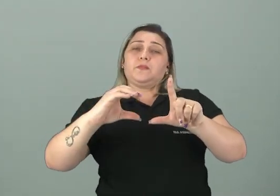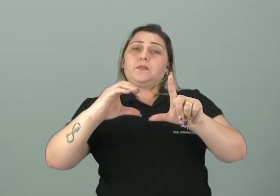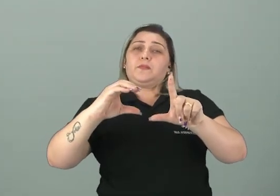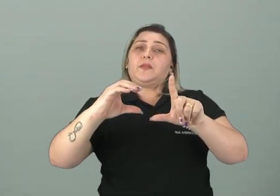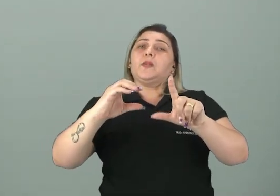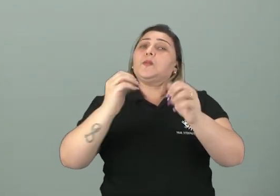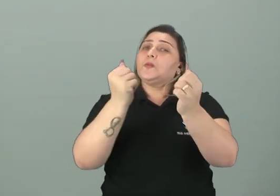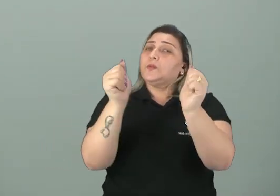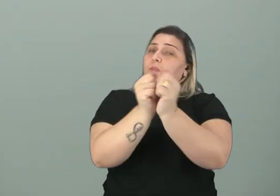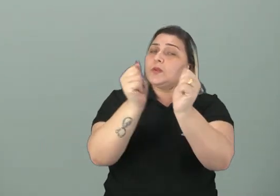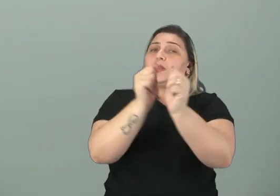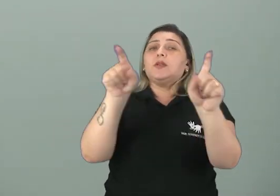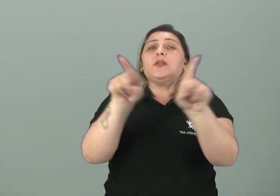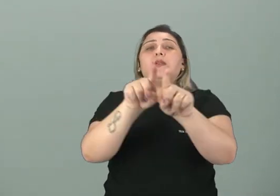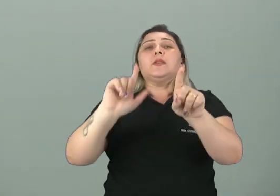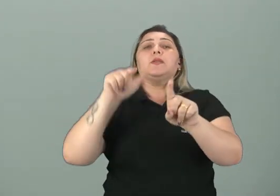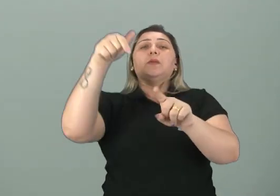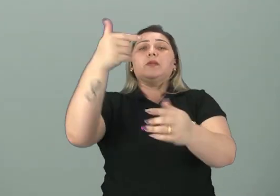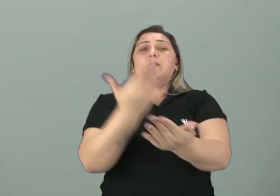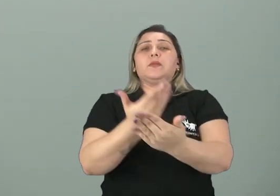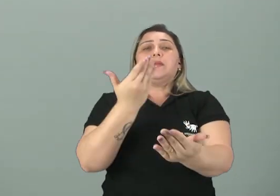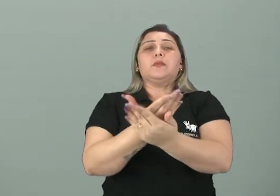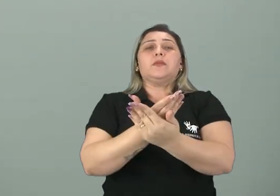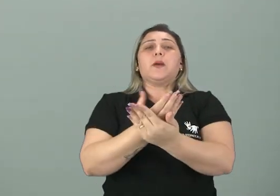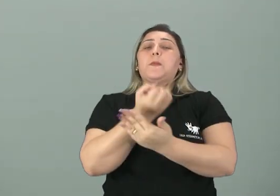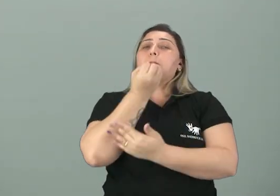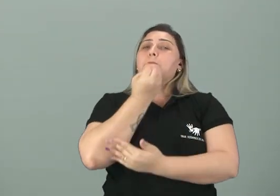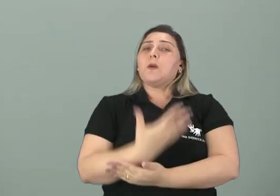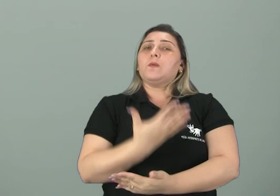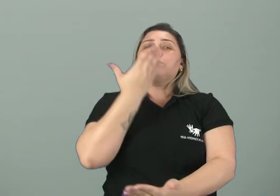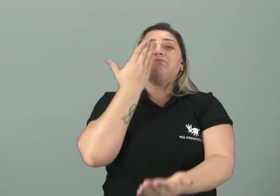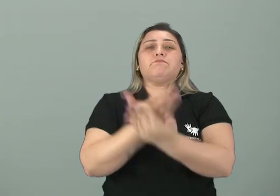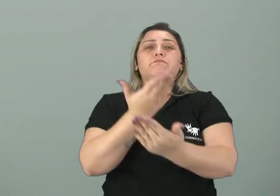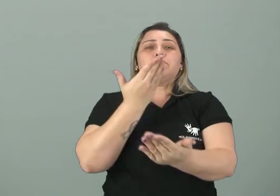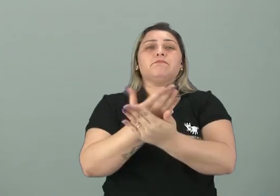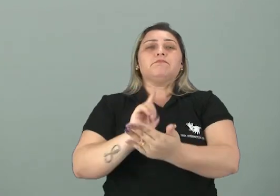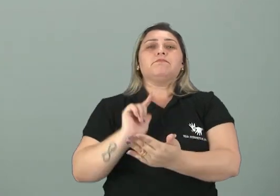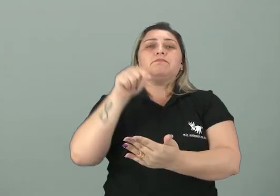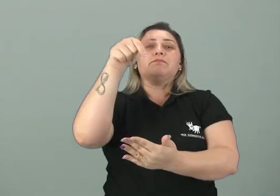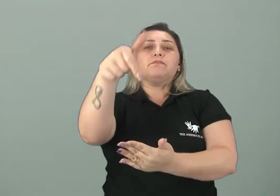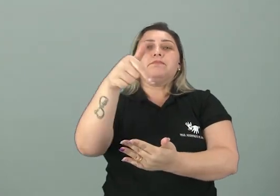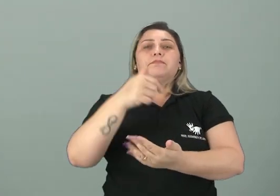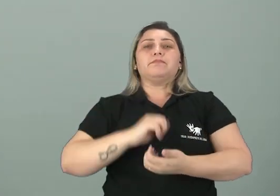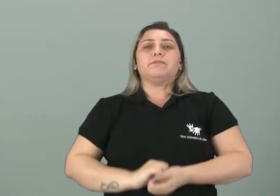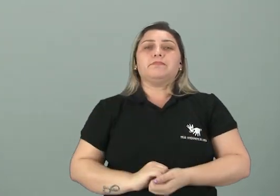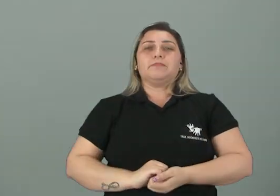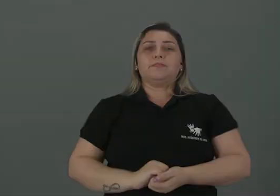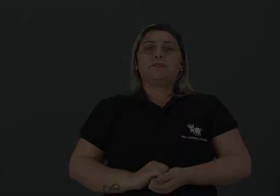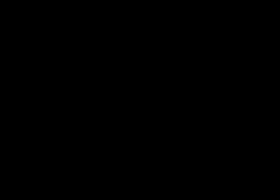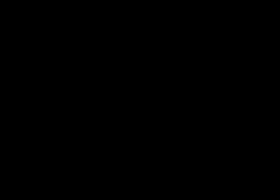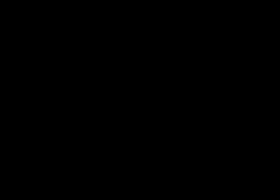Fique com a gente também nas próximas aulas. Bons estudos e até a próxima!